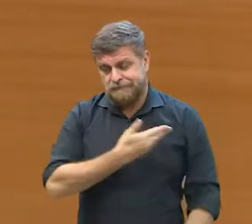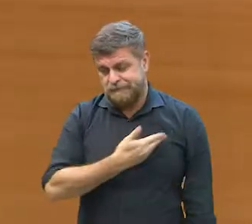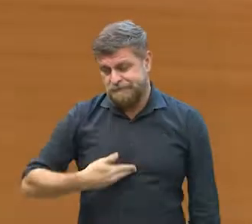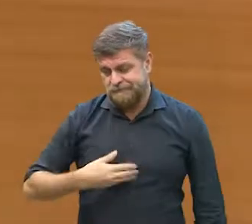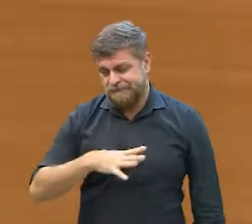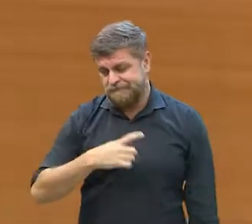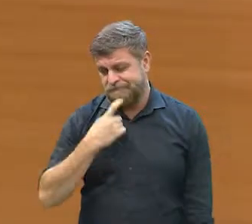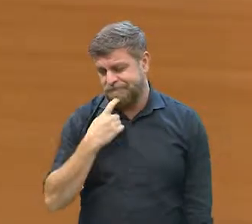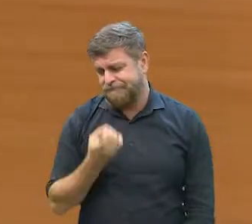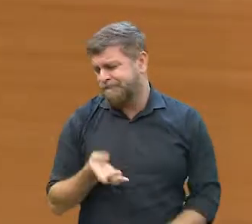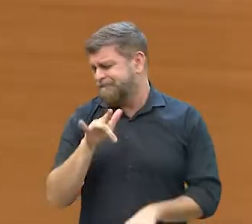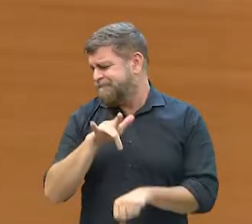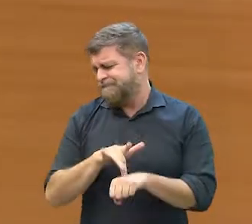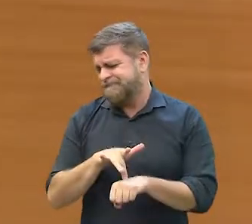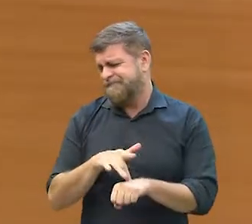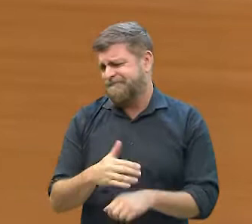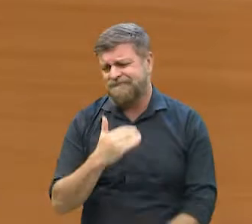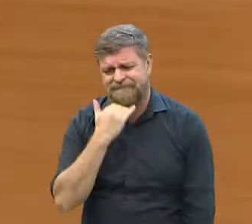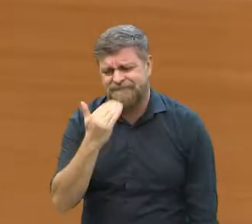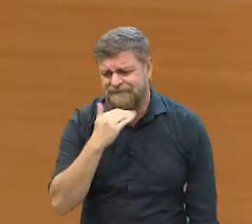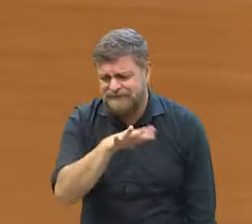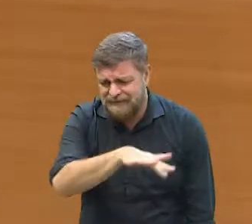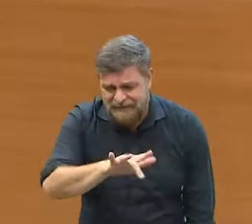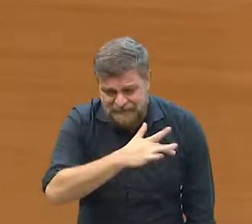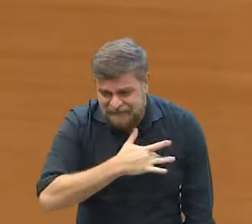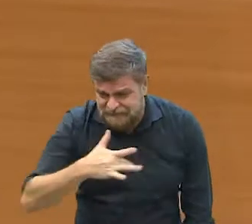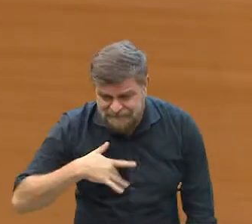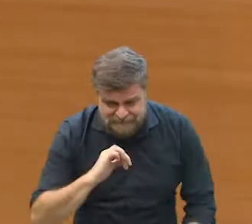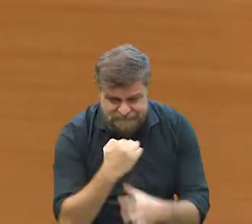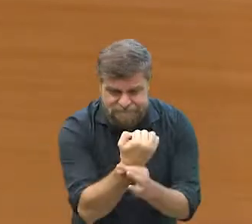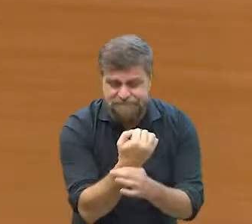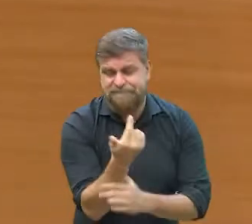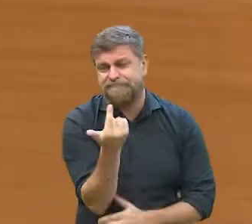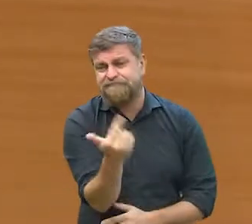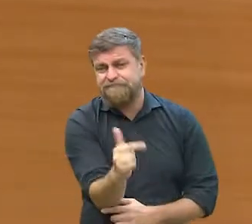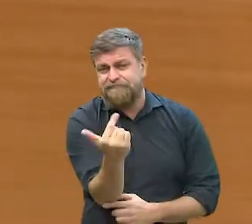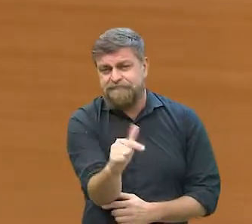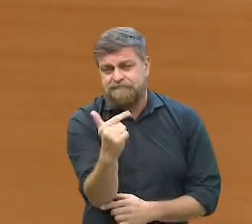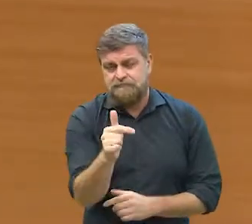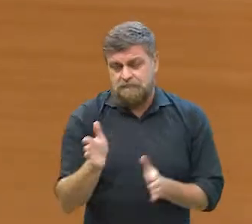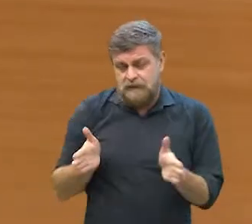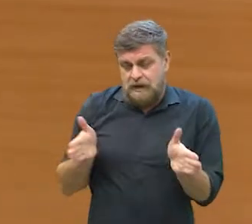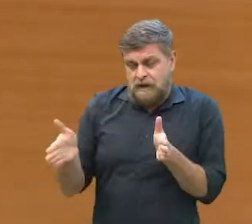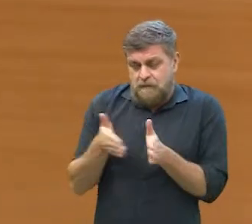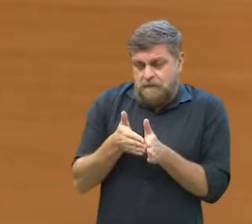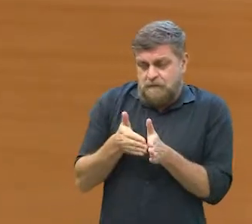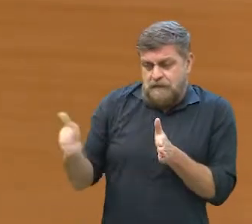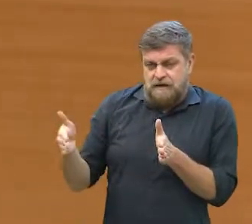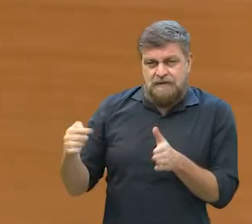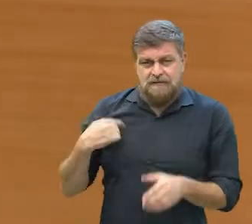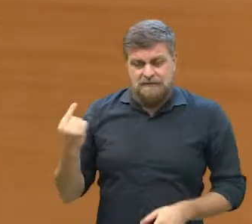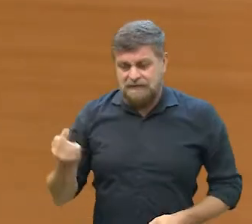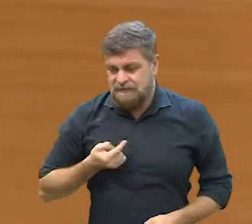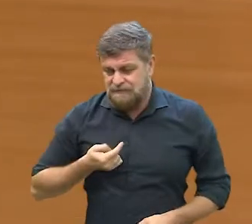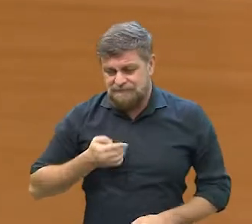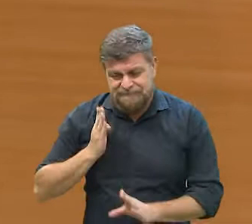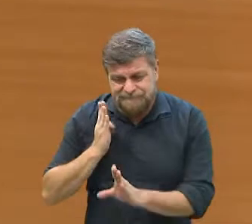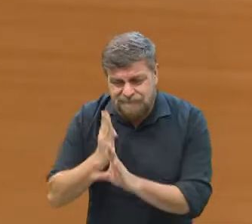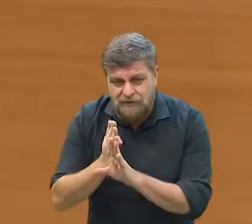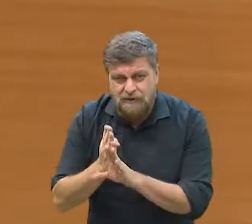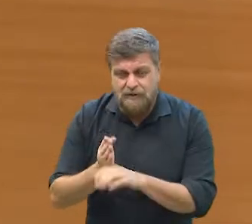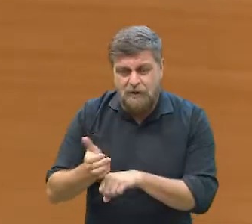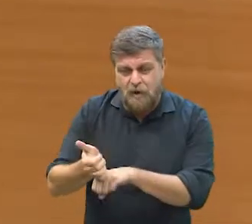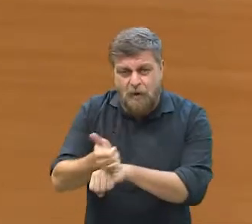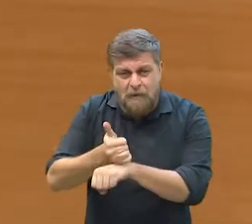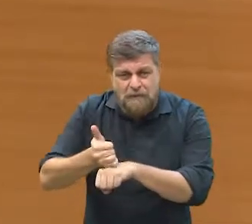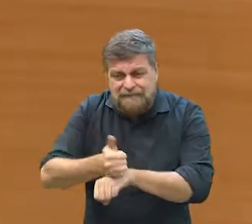absurdo, na verdade, porque não tem a mínima condição sanitária disso. Mas mesmo no período, né? Quer dizer, muitas vezes não se reconhece